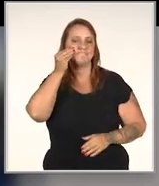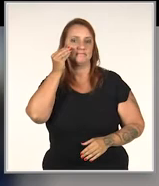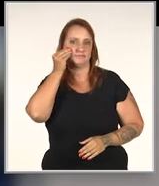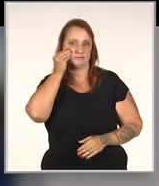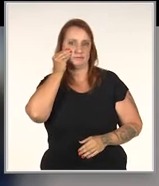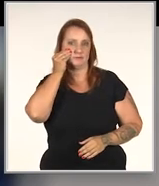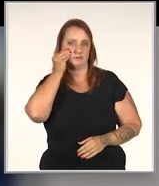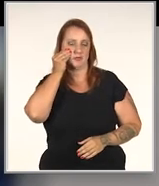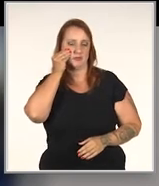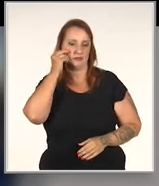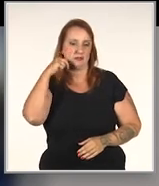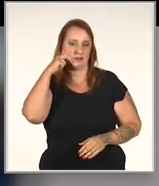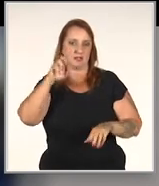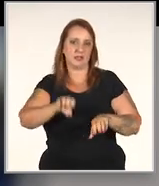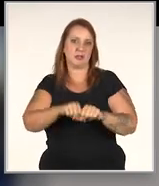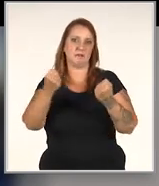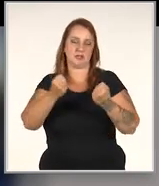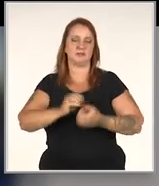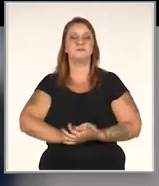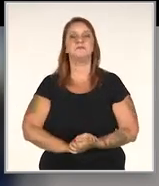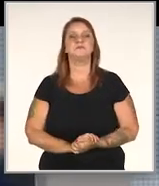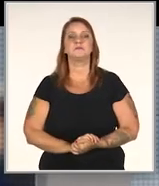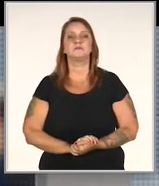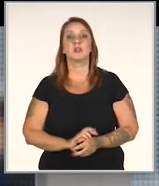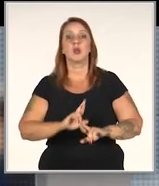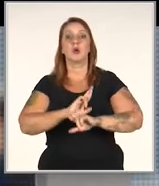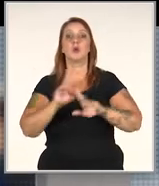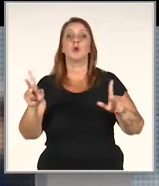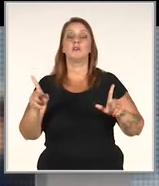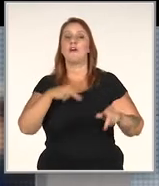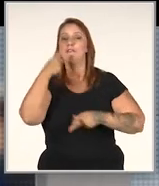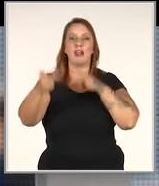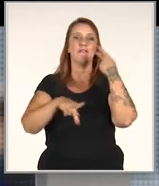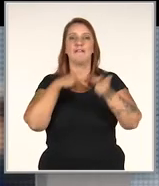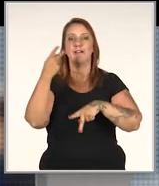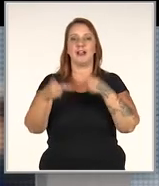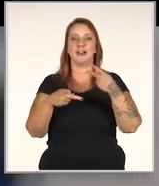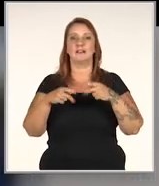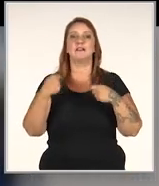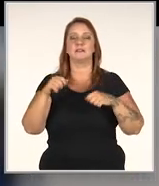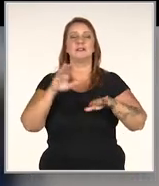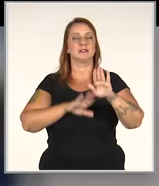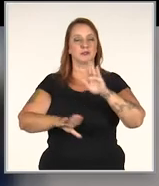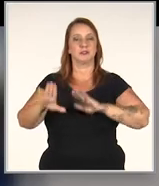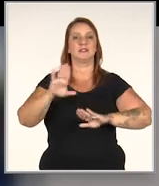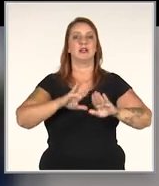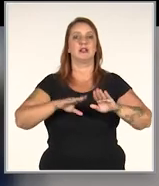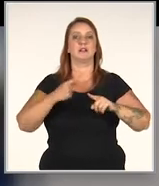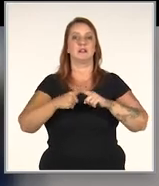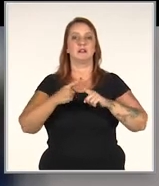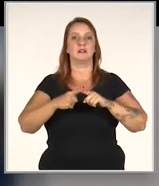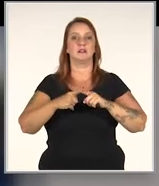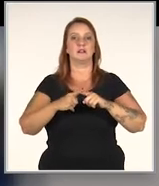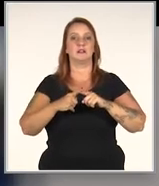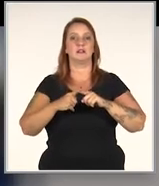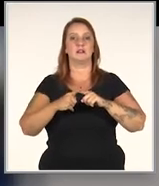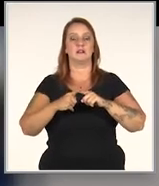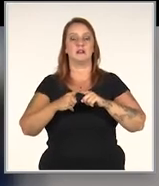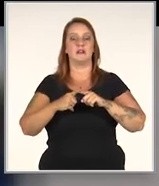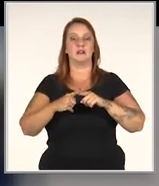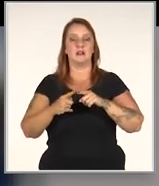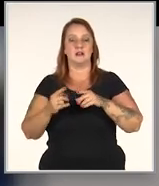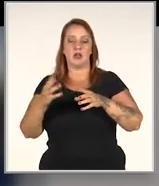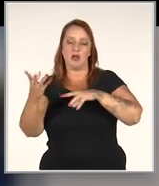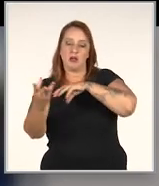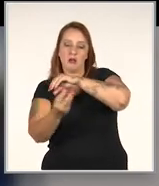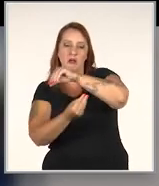estar perguntando e tirando essa timidez aos poucos. E o contrário agora, o falante? Esse aí tem que tomar muito cuidado para você não entrar na